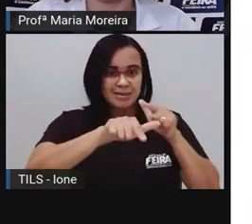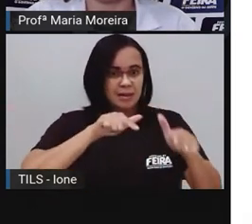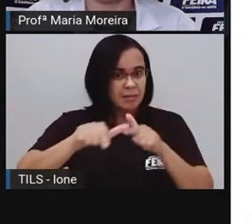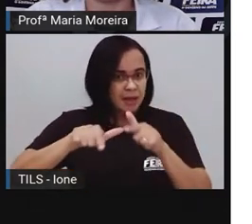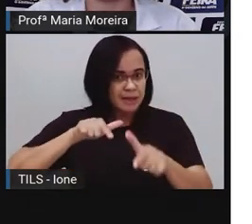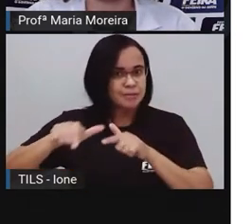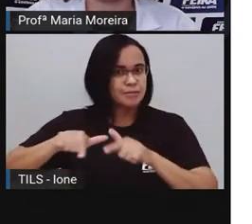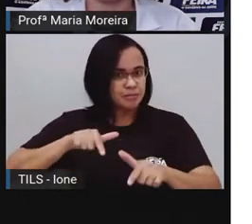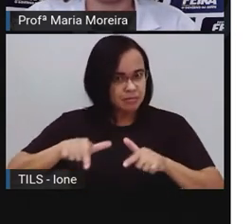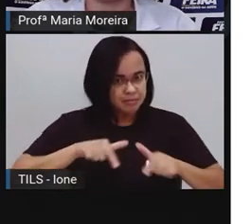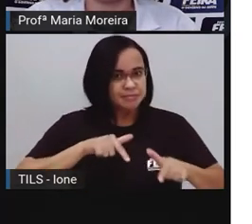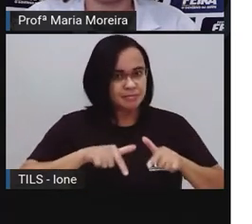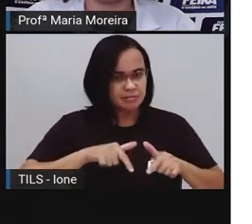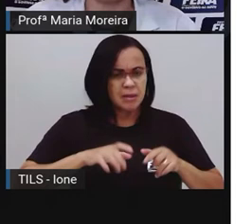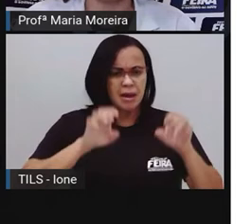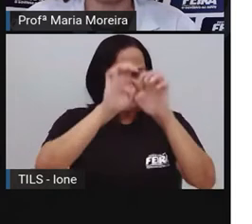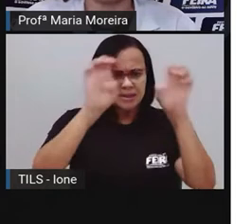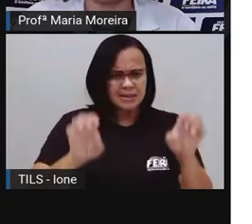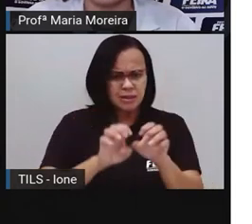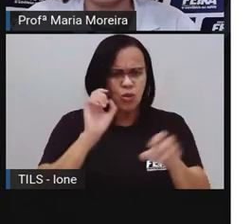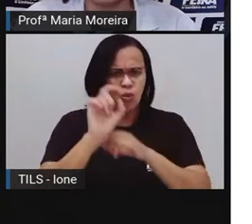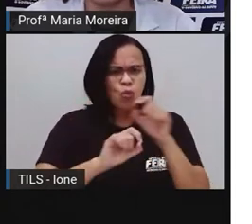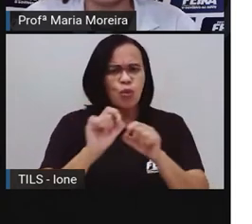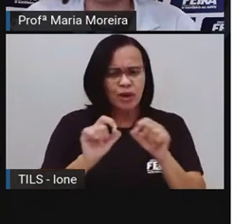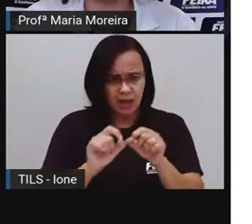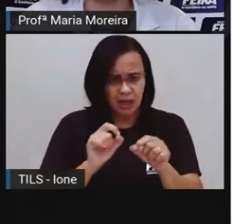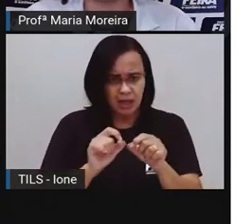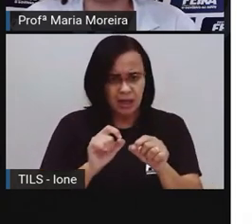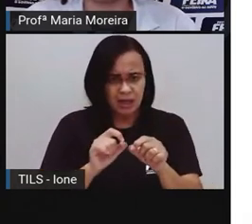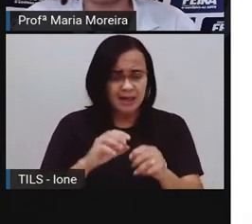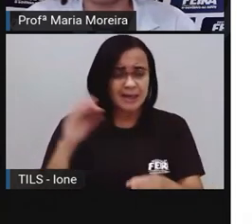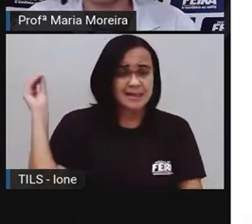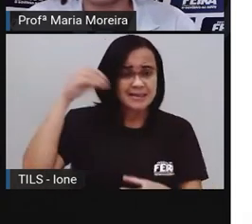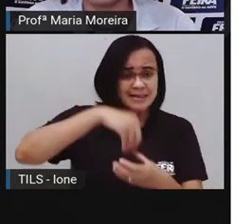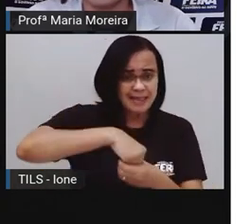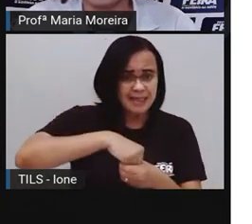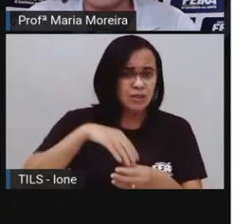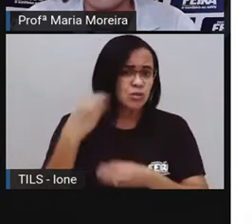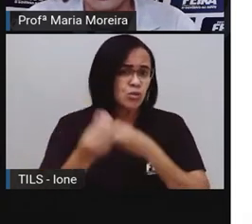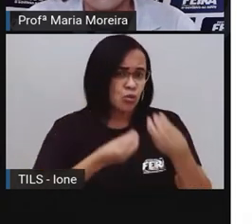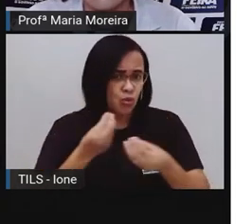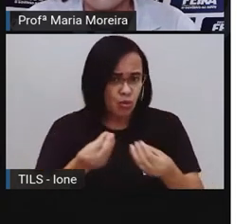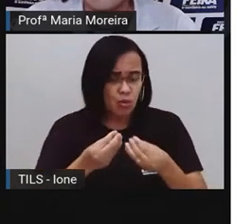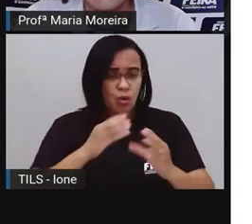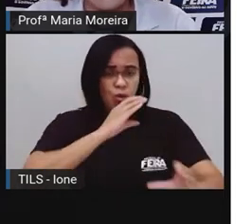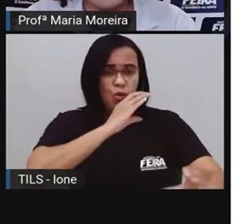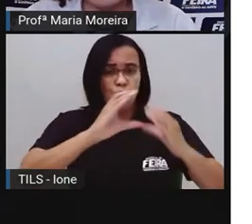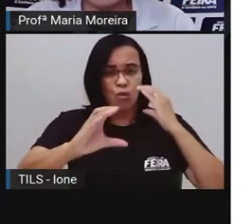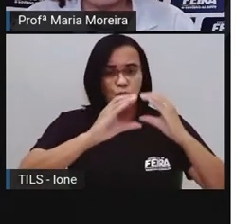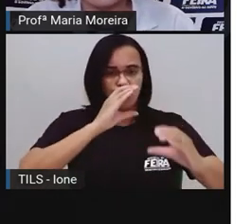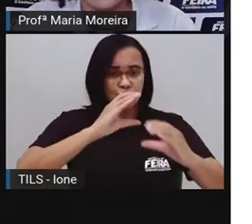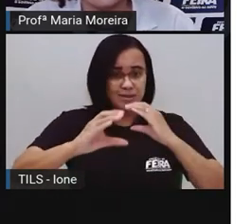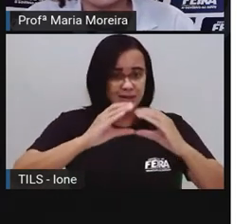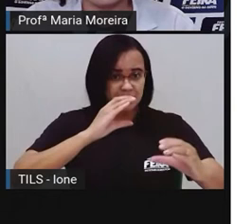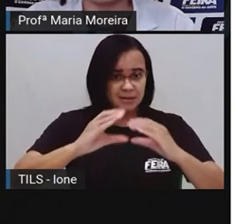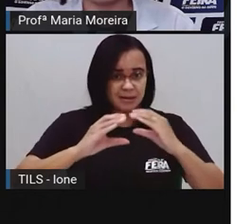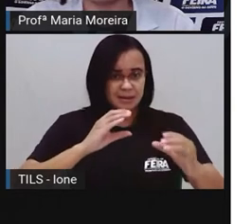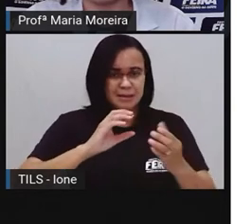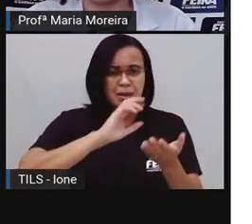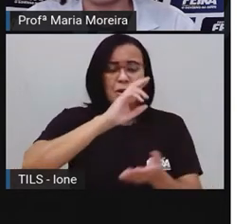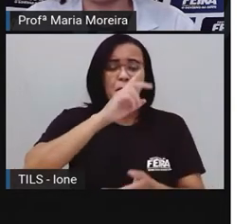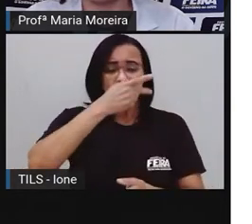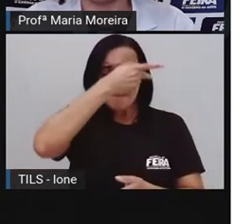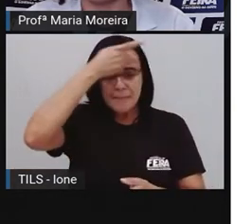estabelece o quê? Comunicação entre diferentes profissionais. Esse tipo de carta